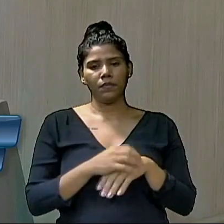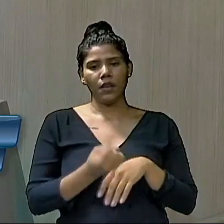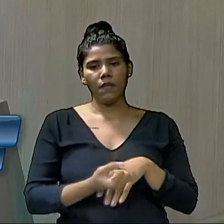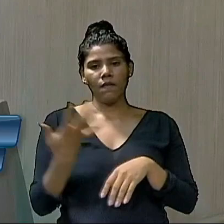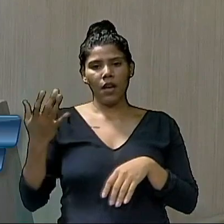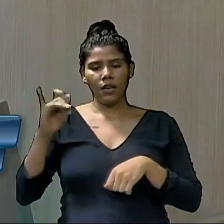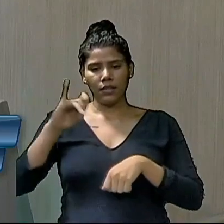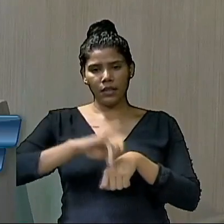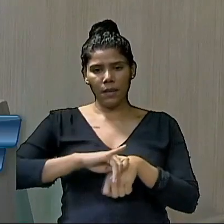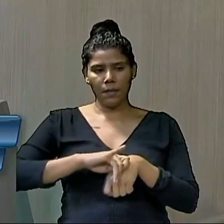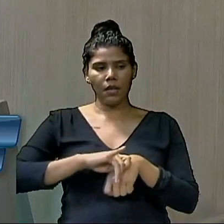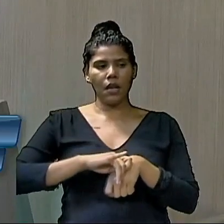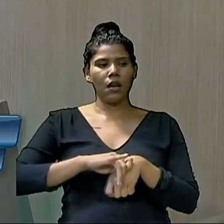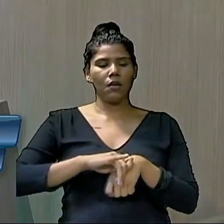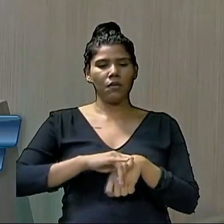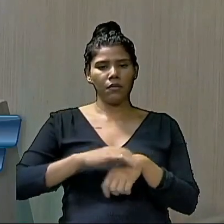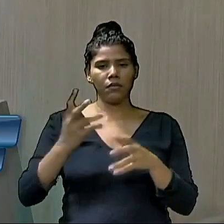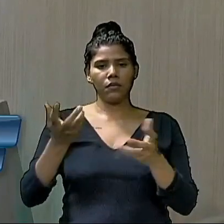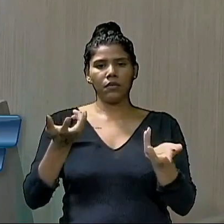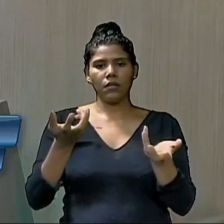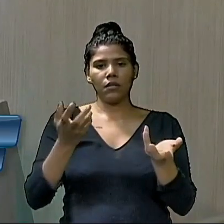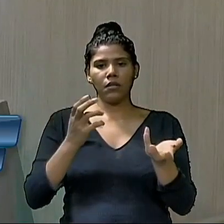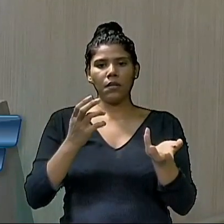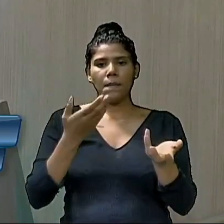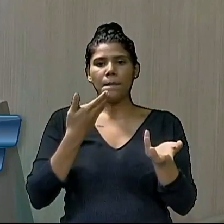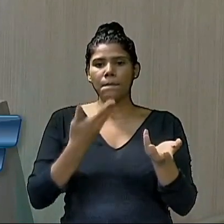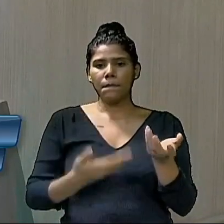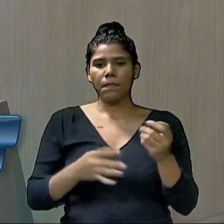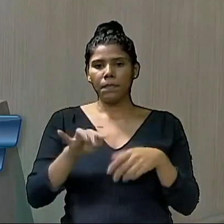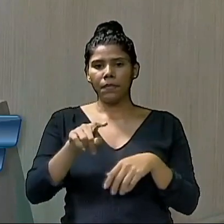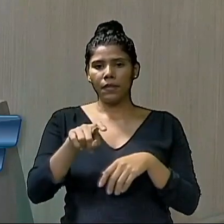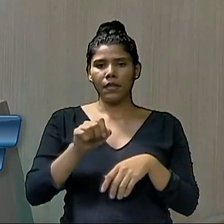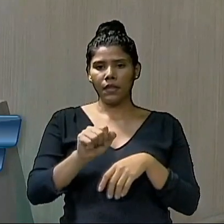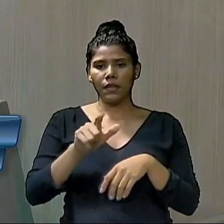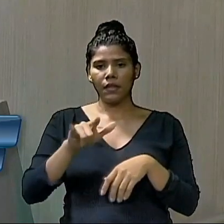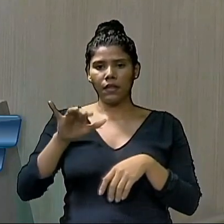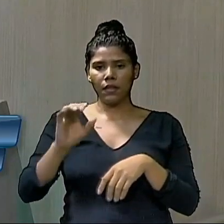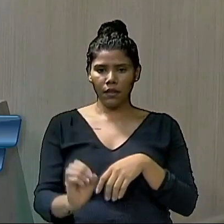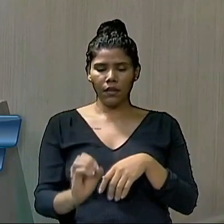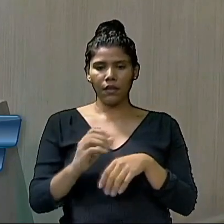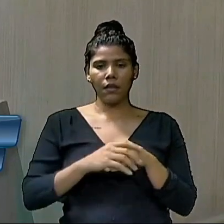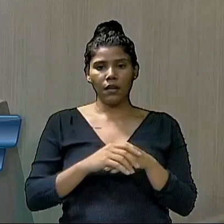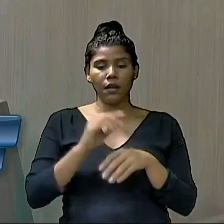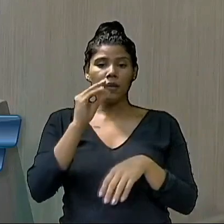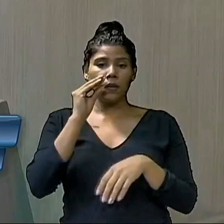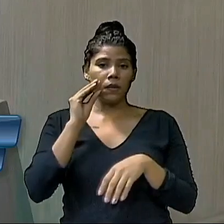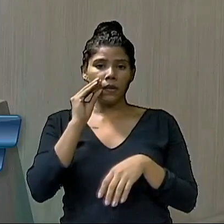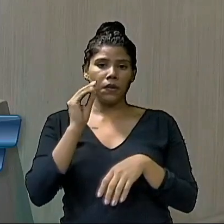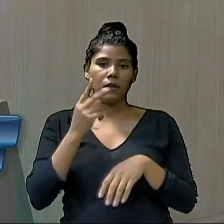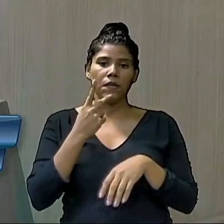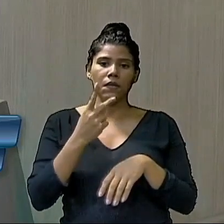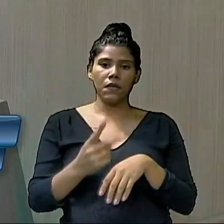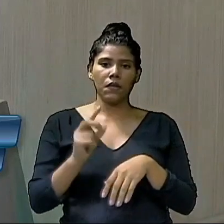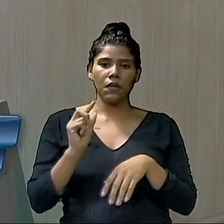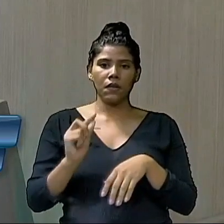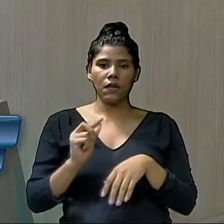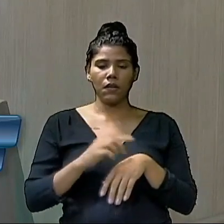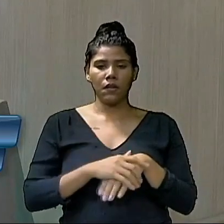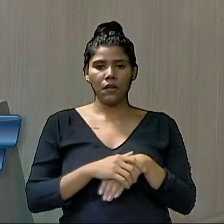capitais que cobram a taxa do lixo, o deputado Antônio Henrique faz referência indiretamente às que não cobram.